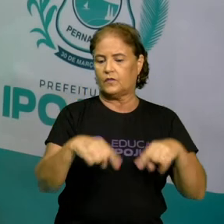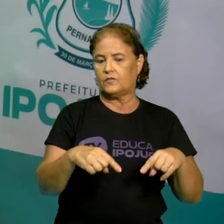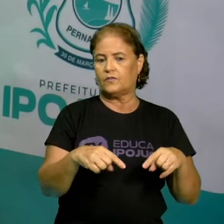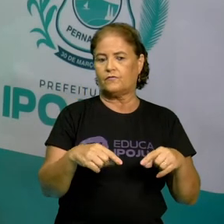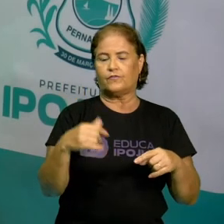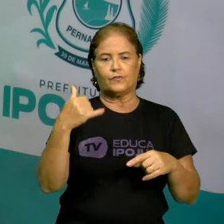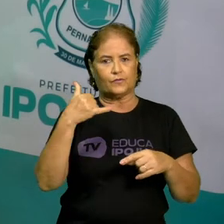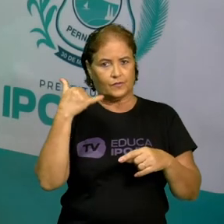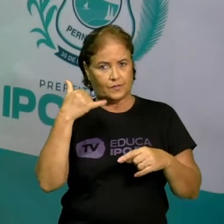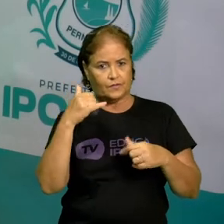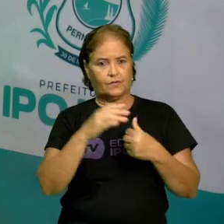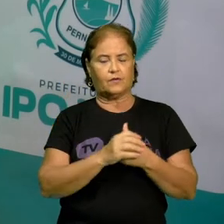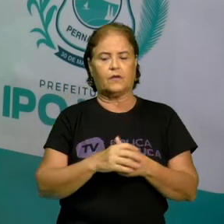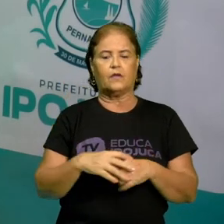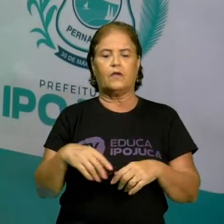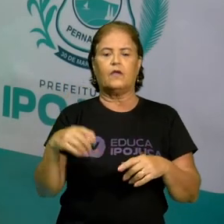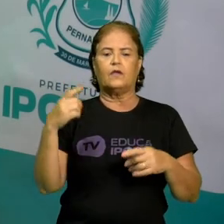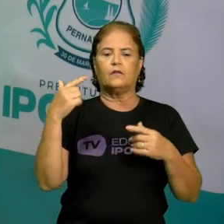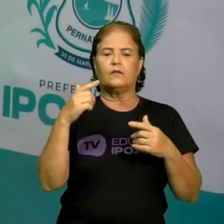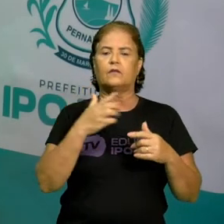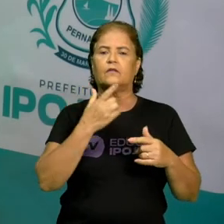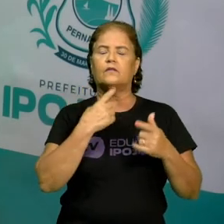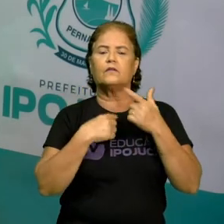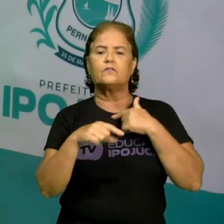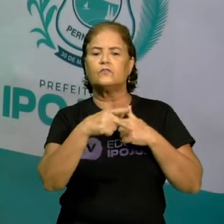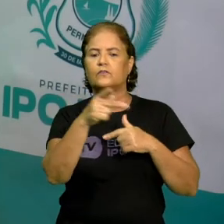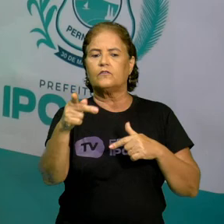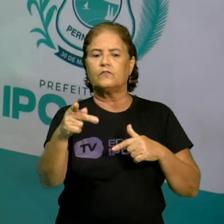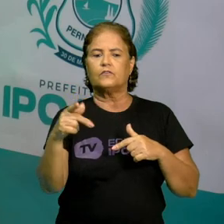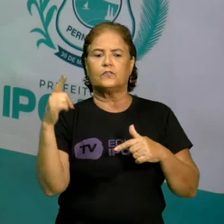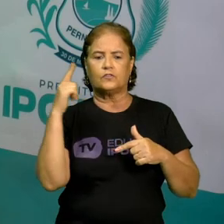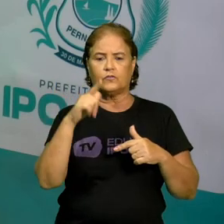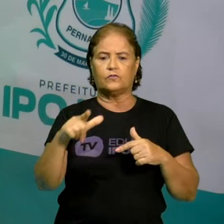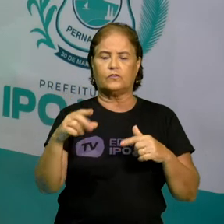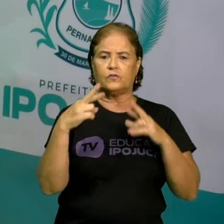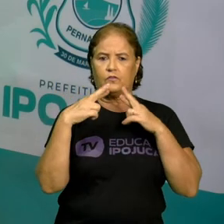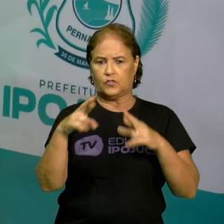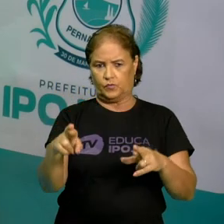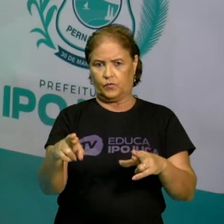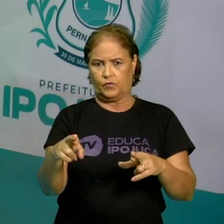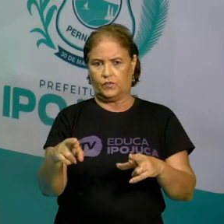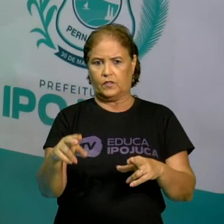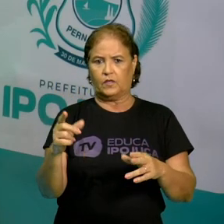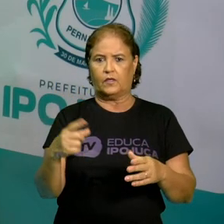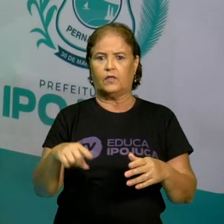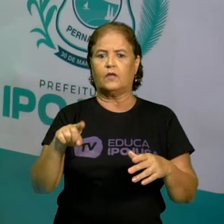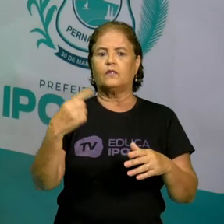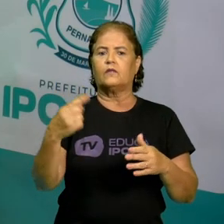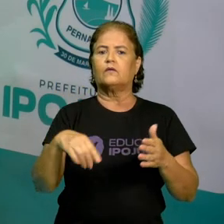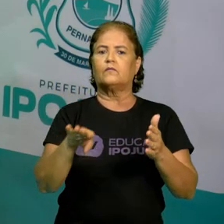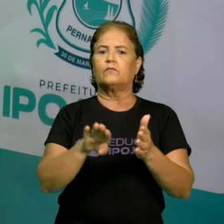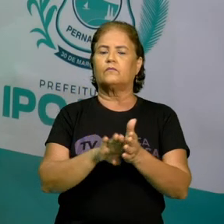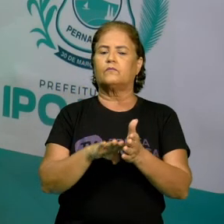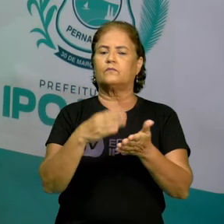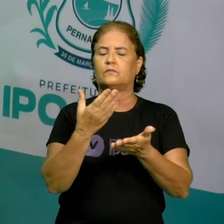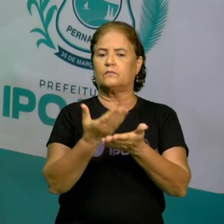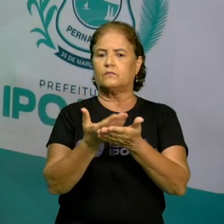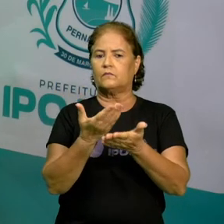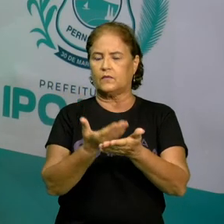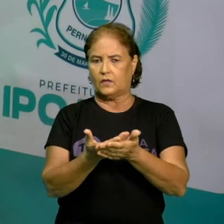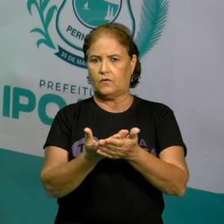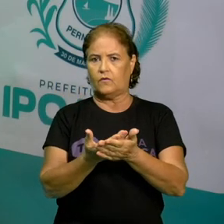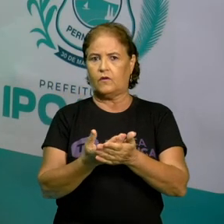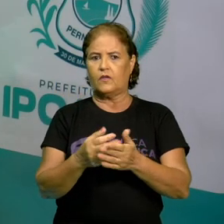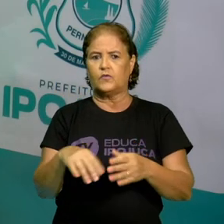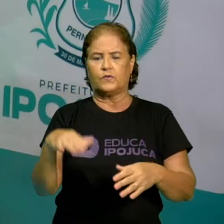consiga responder para trazer para a gente na próxima aula. Espero que você tenha compreendido um